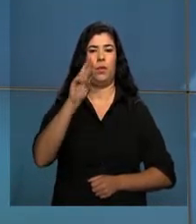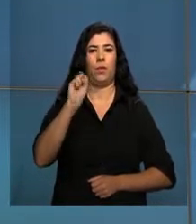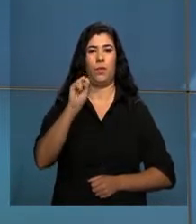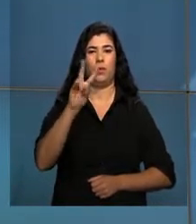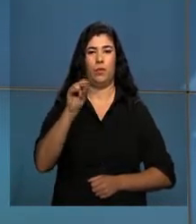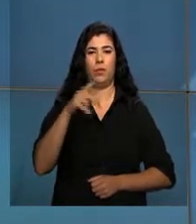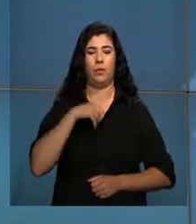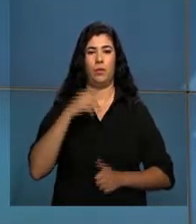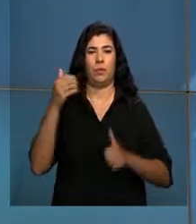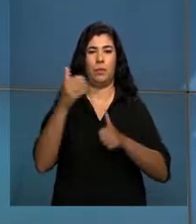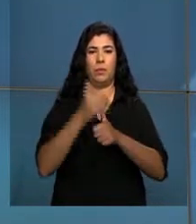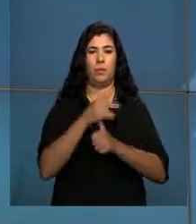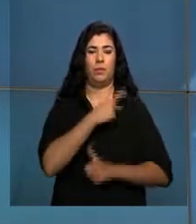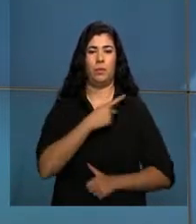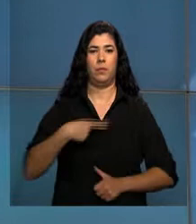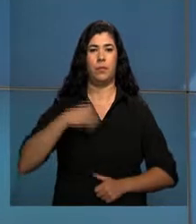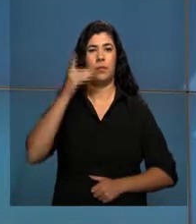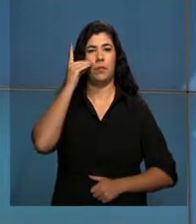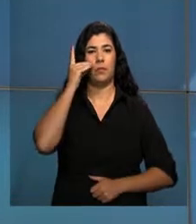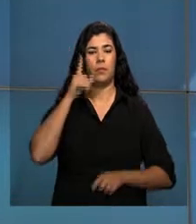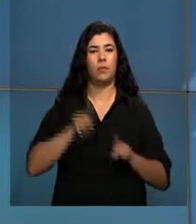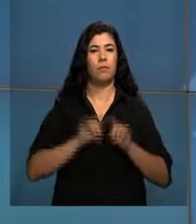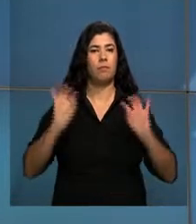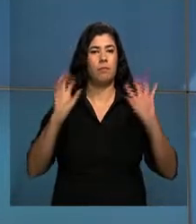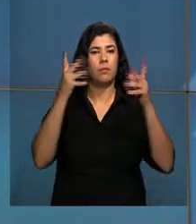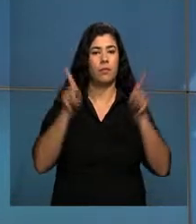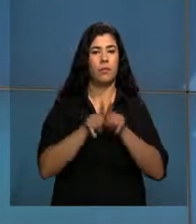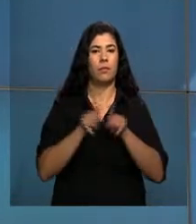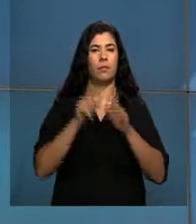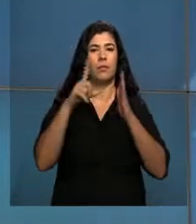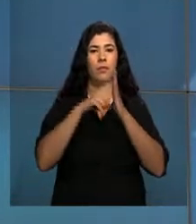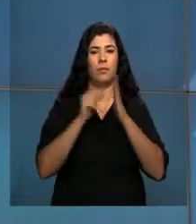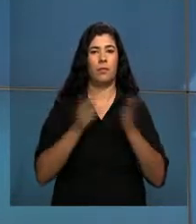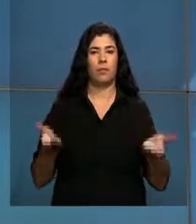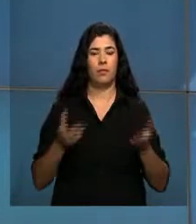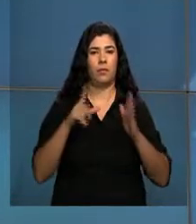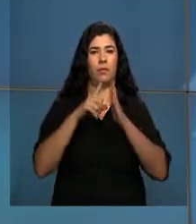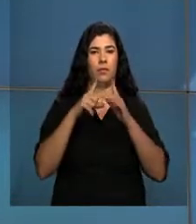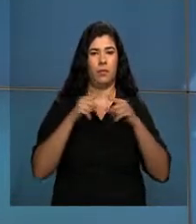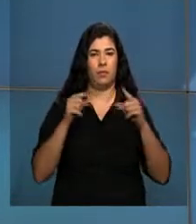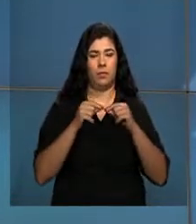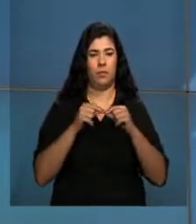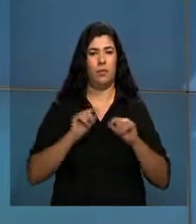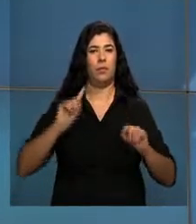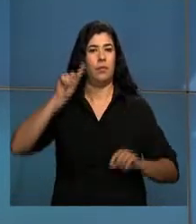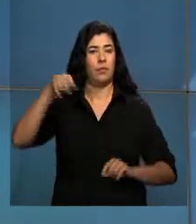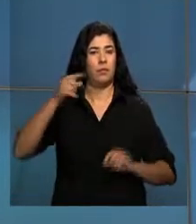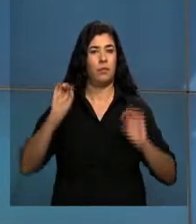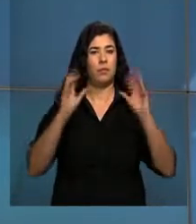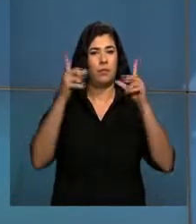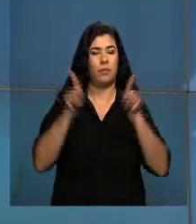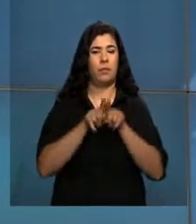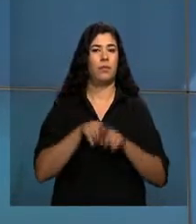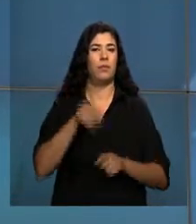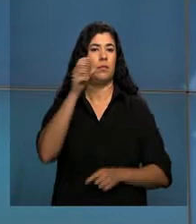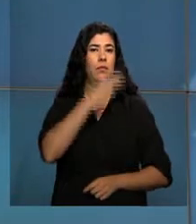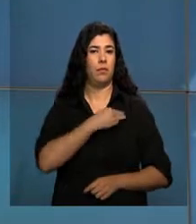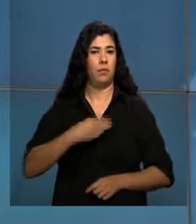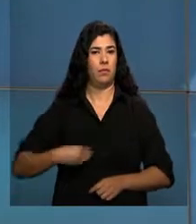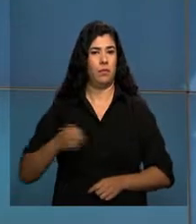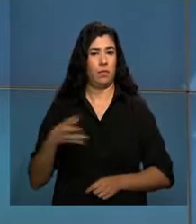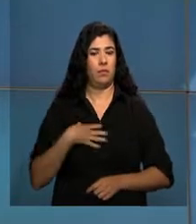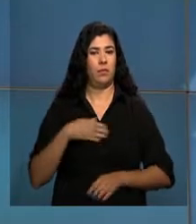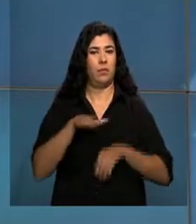foi empossado pela presidenta Dilma Rousseff em cerimônia realizada no Palácio do Planalto em Brasília. Após o evento, Edinho Silva